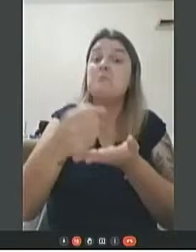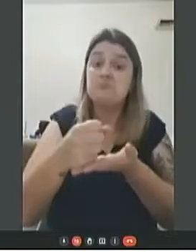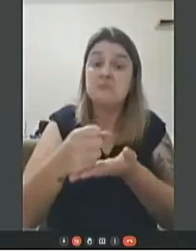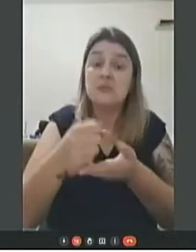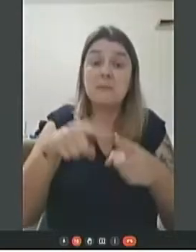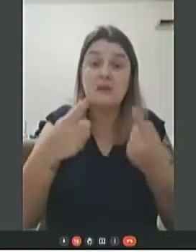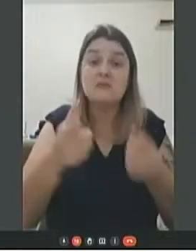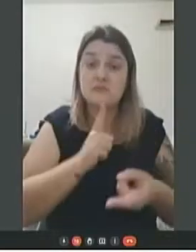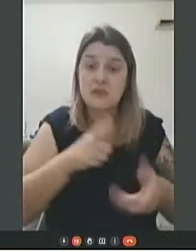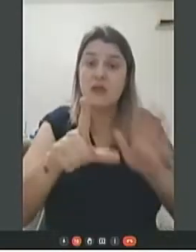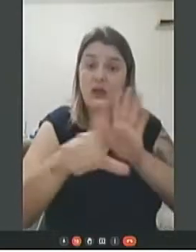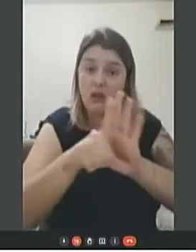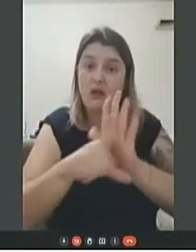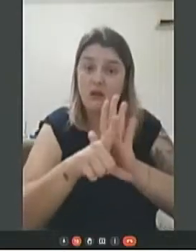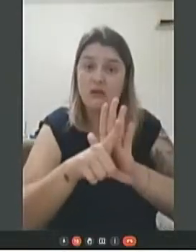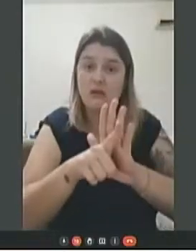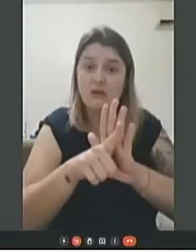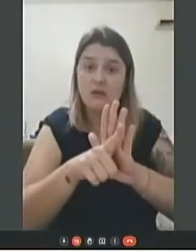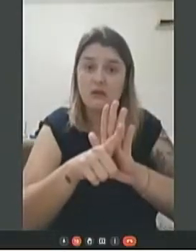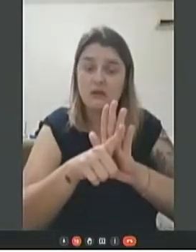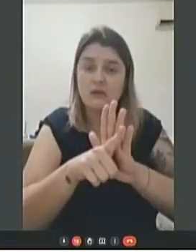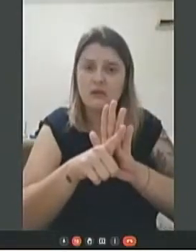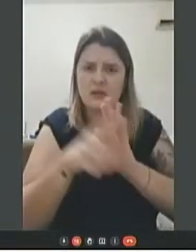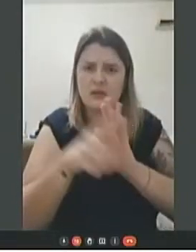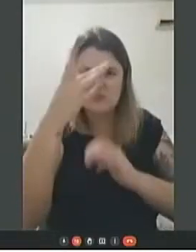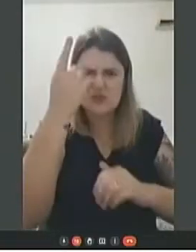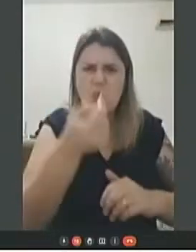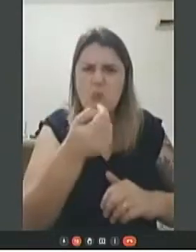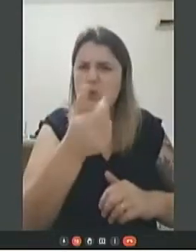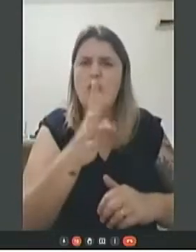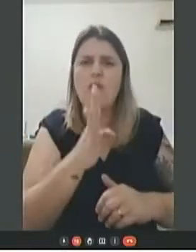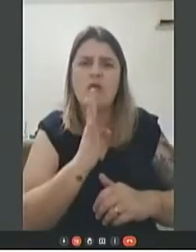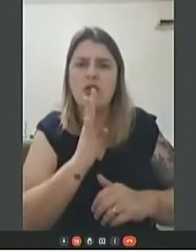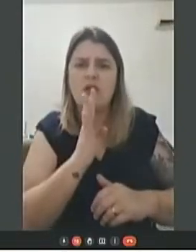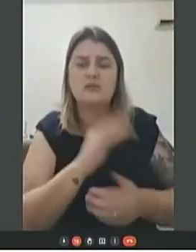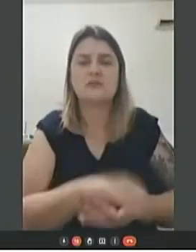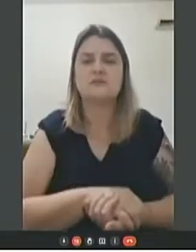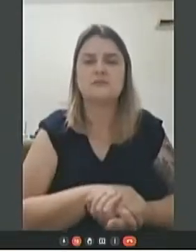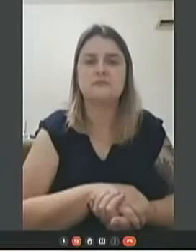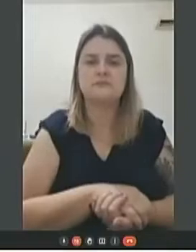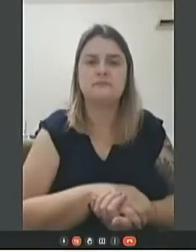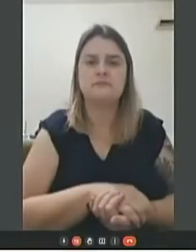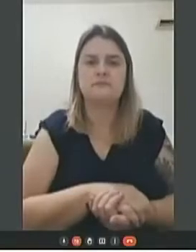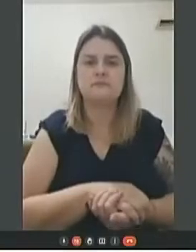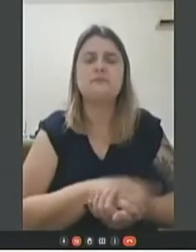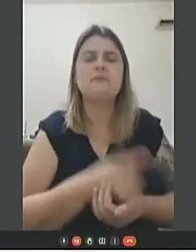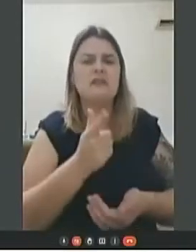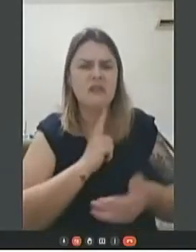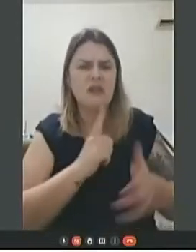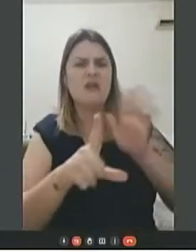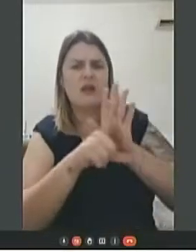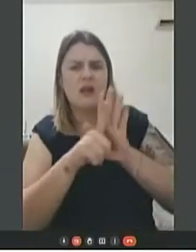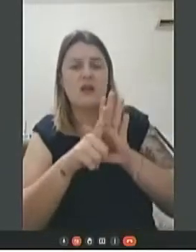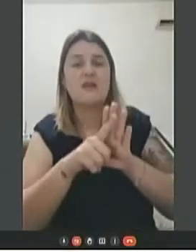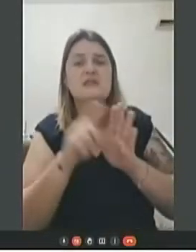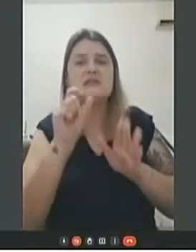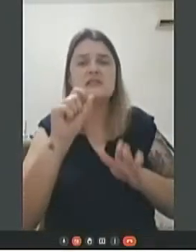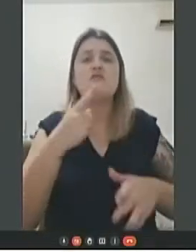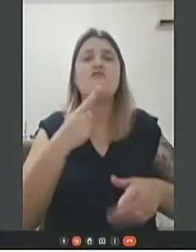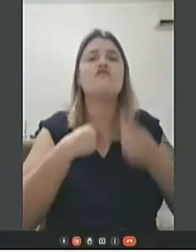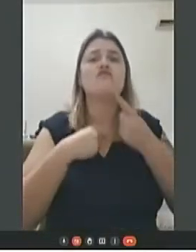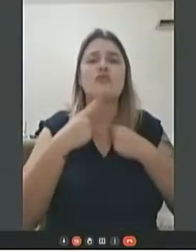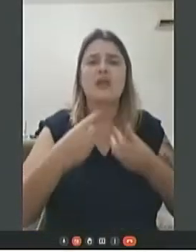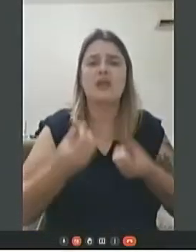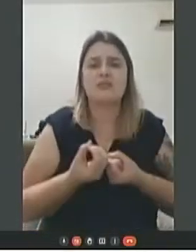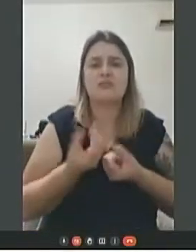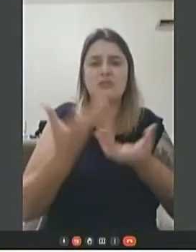conhece. Pouco conhecida para a população brasileira, a previsão legal de entrega voluntária de bebês para adoção